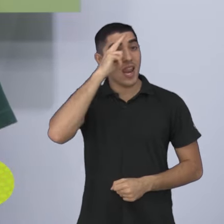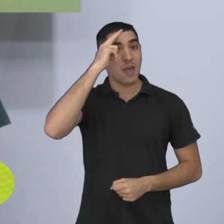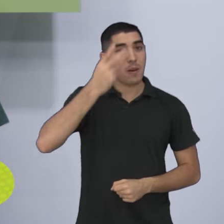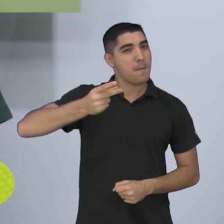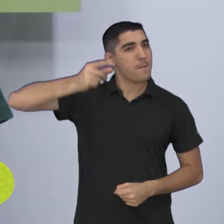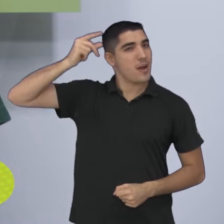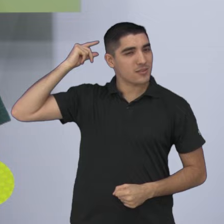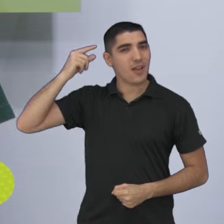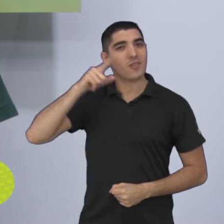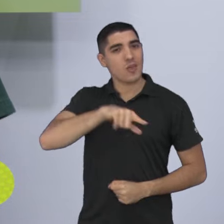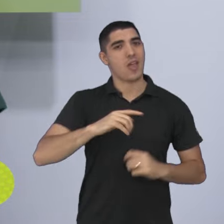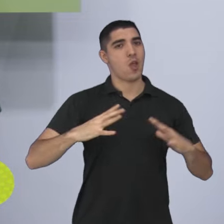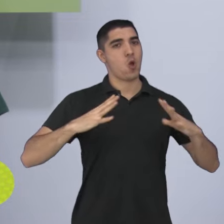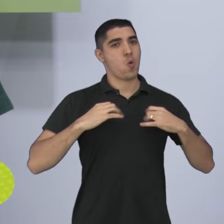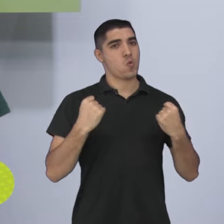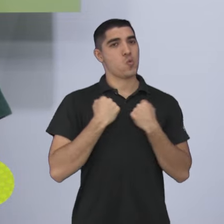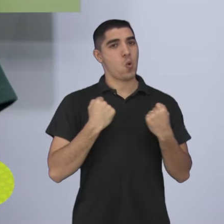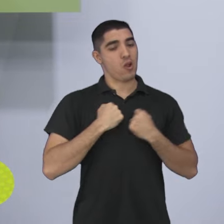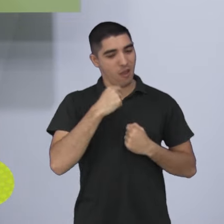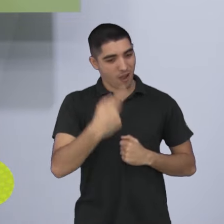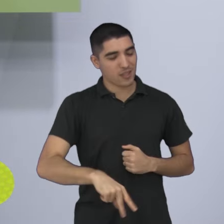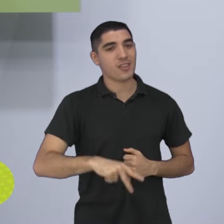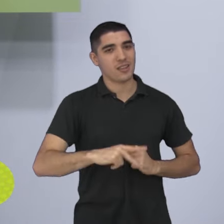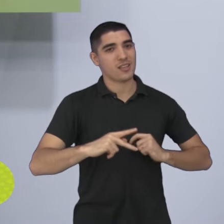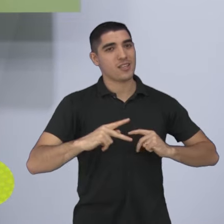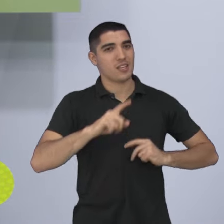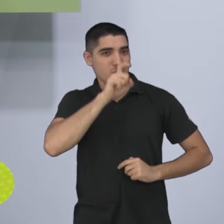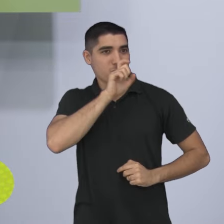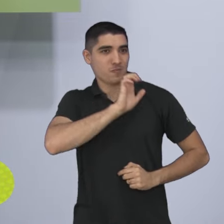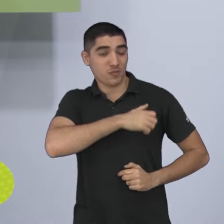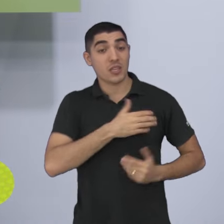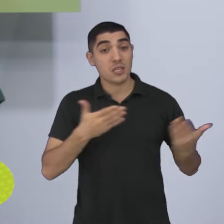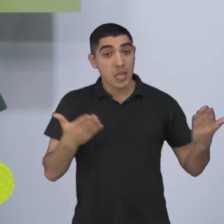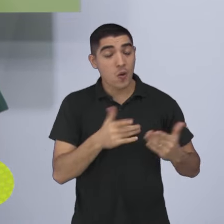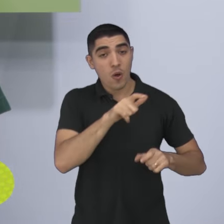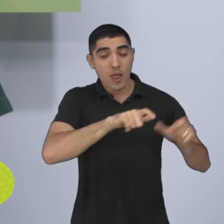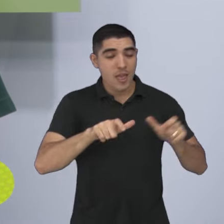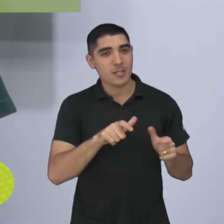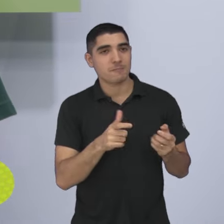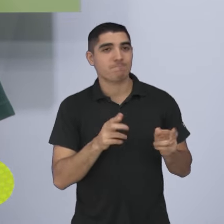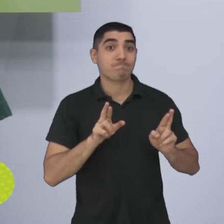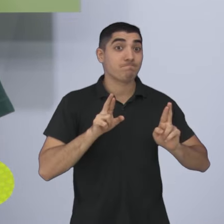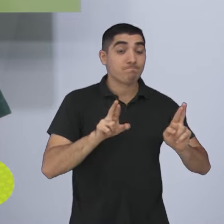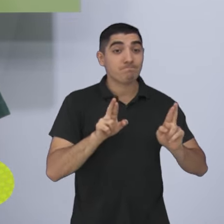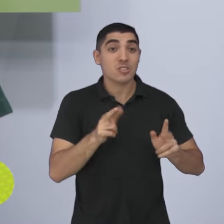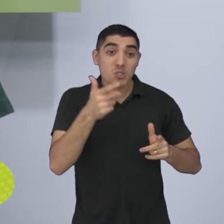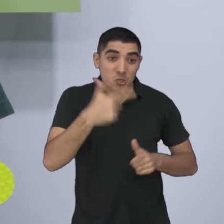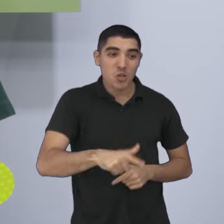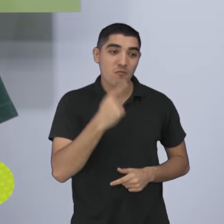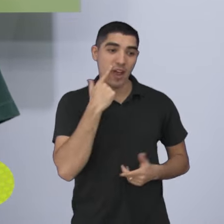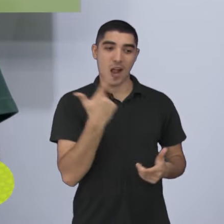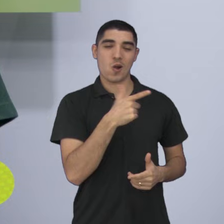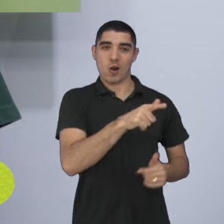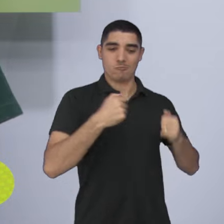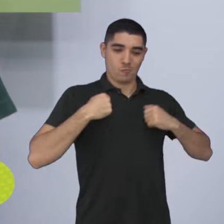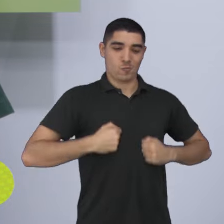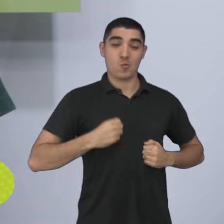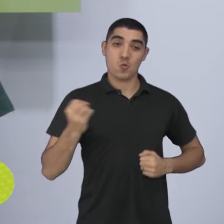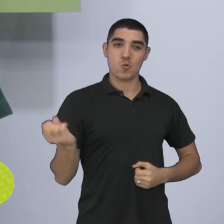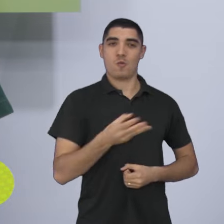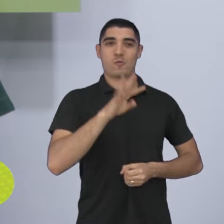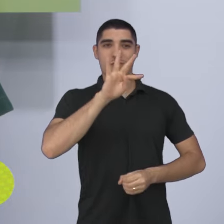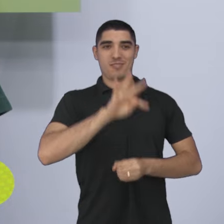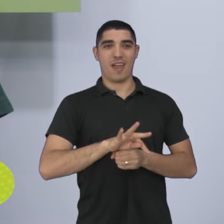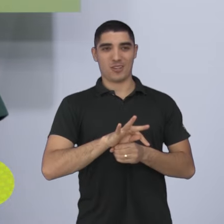como goleiro do São José. E agora gostariam de ver o Sérgio Guedes de volta com a camisa do São José, que acontece